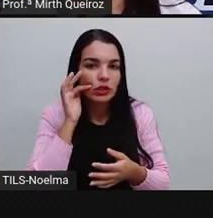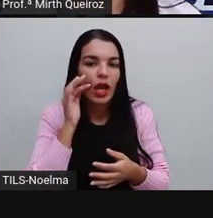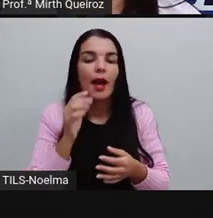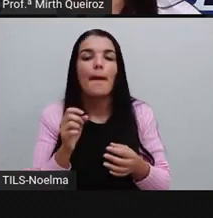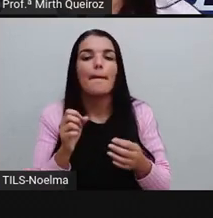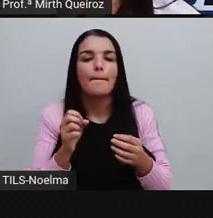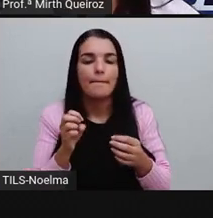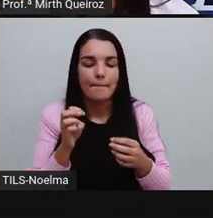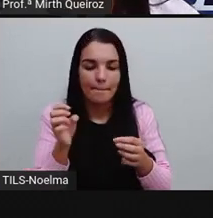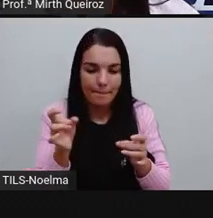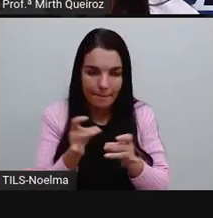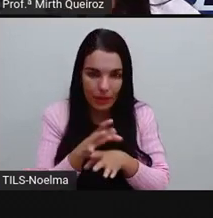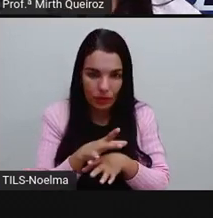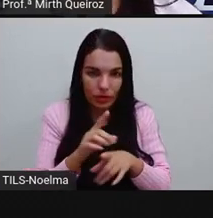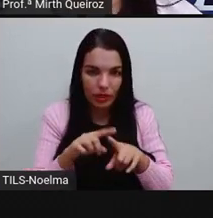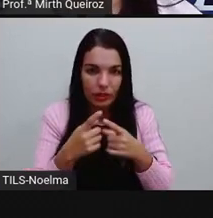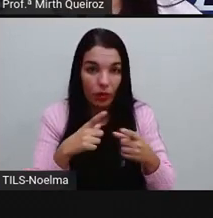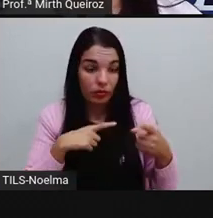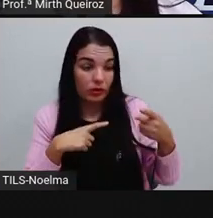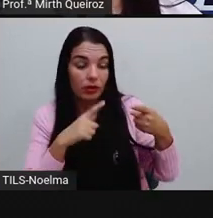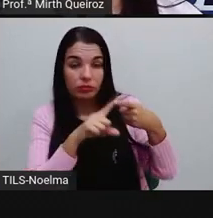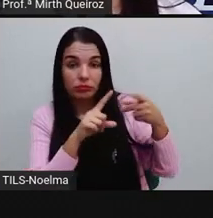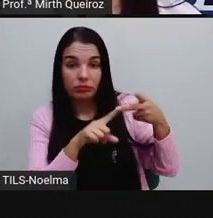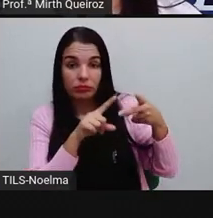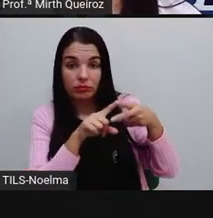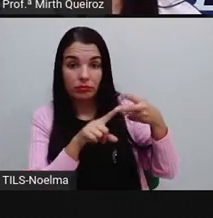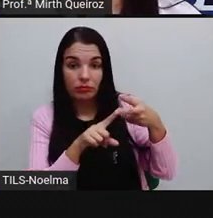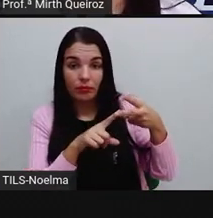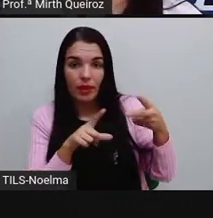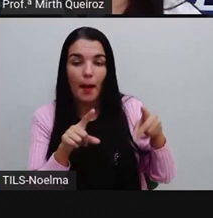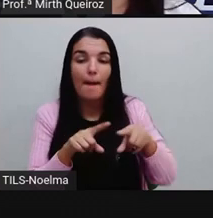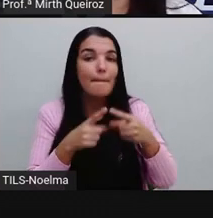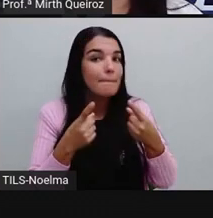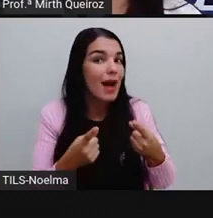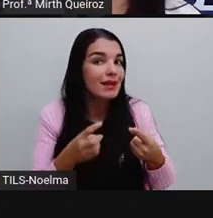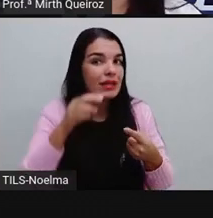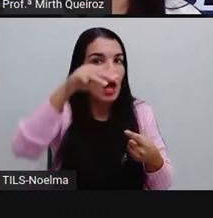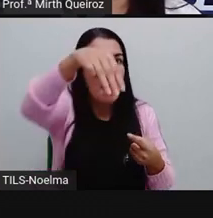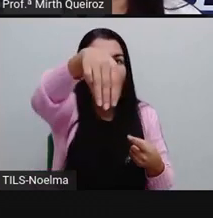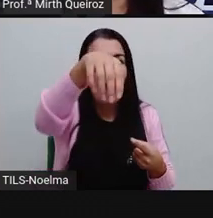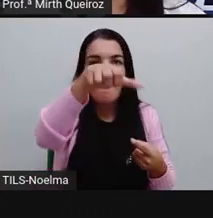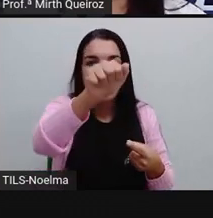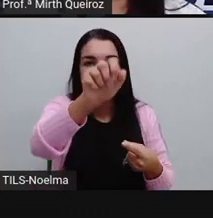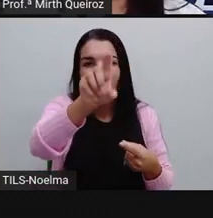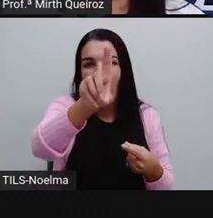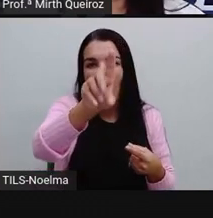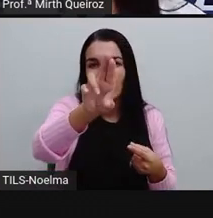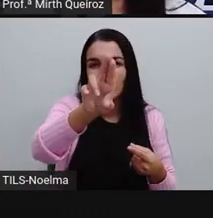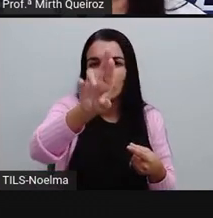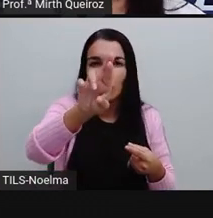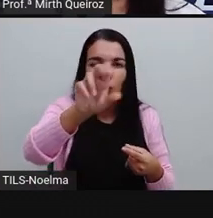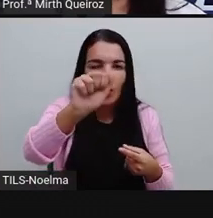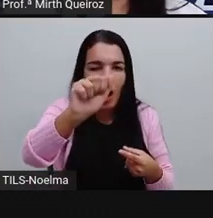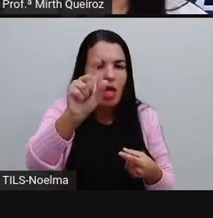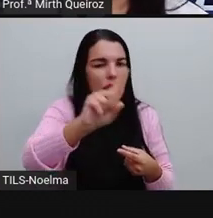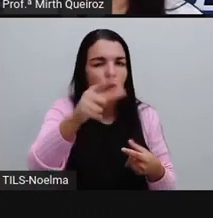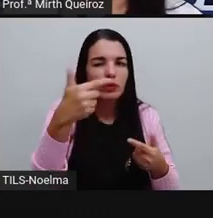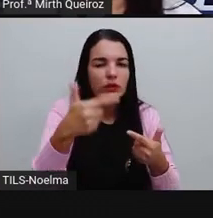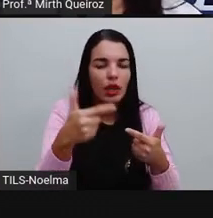livros e a pera. Só que o madura não está se referindo aos livros, né? Livros maduros, não, né?